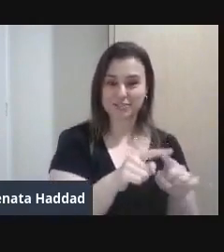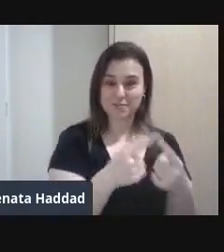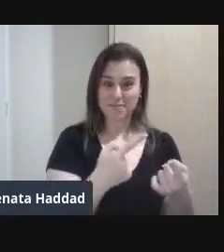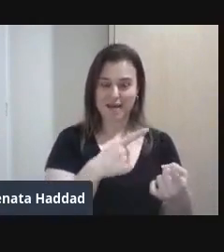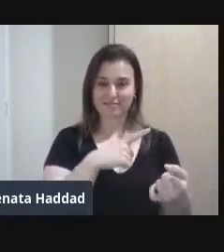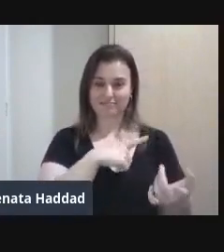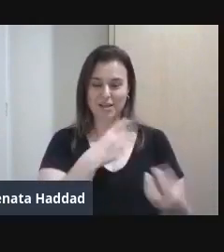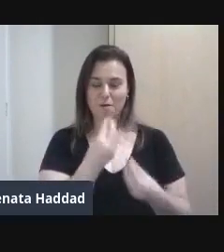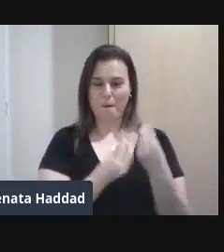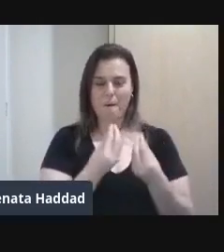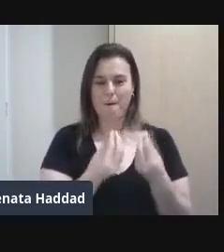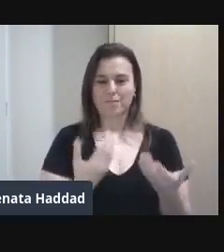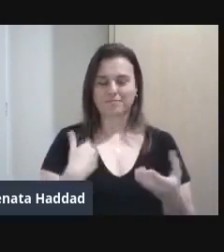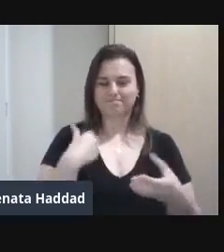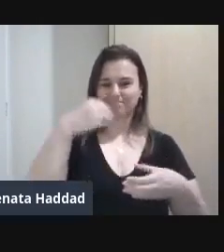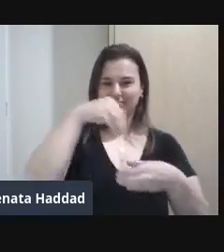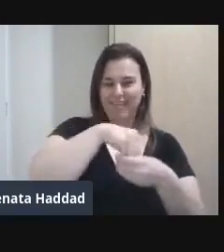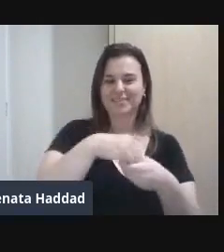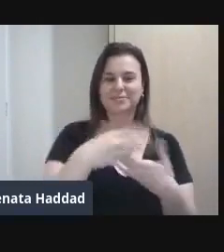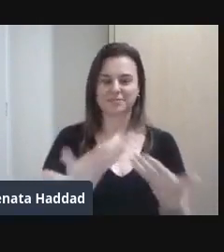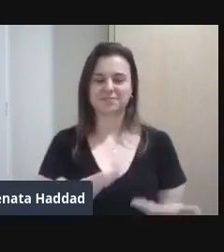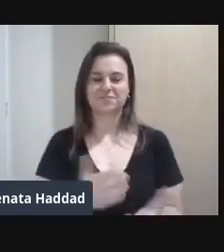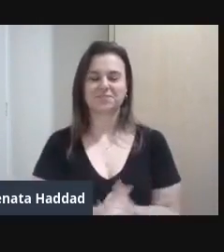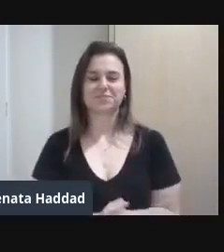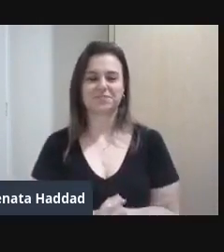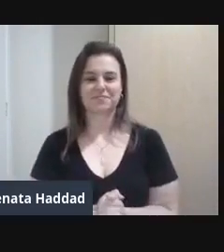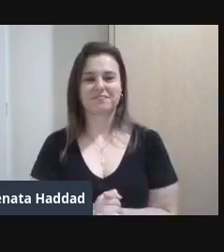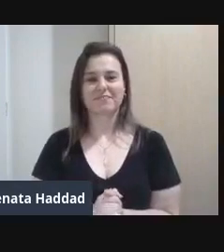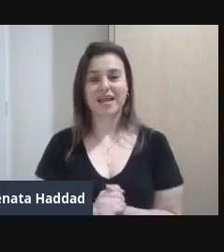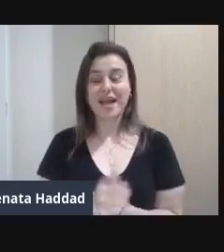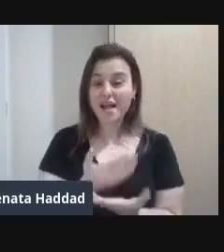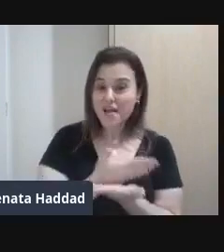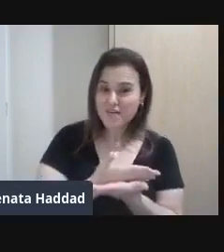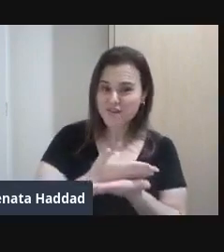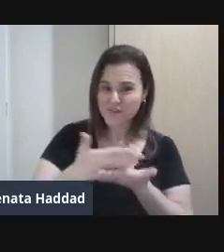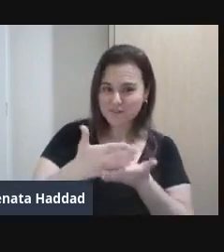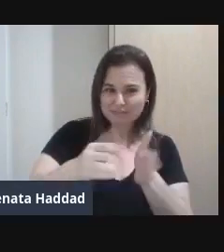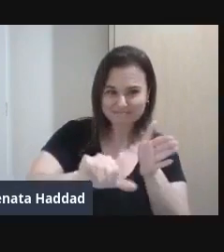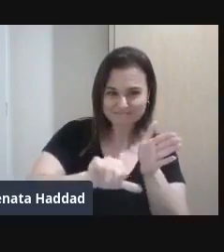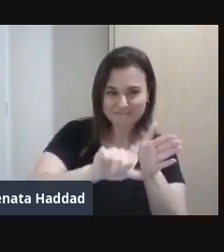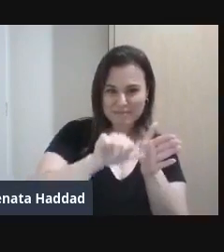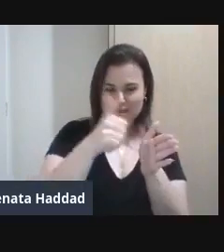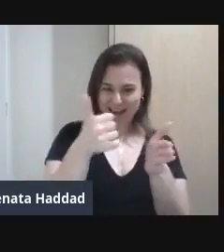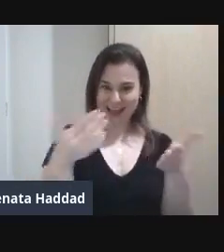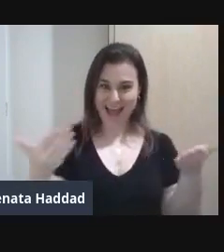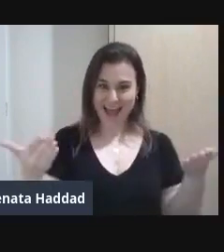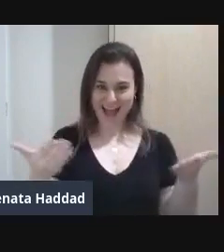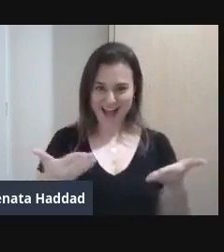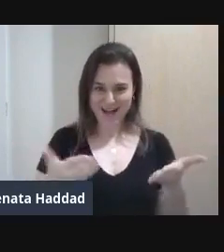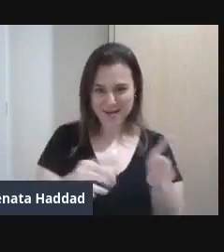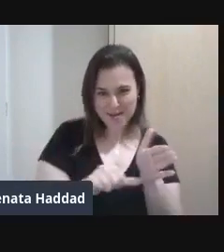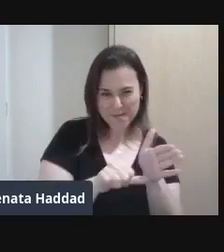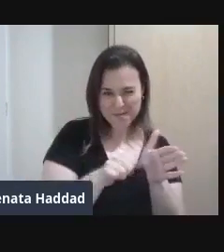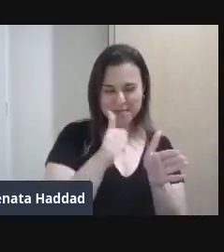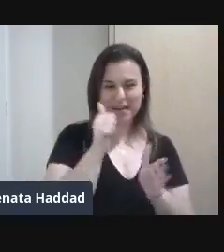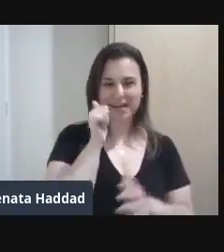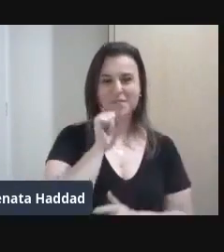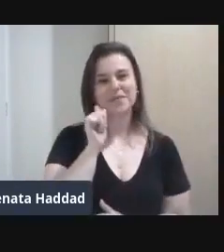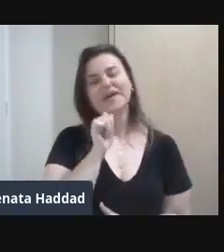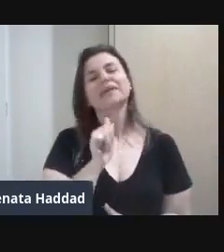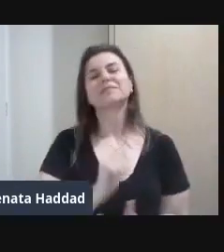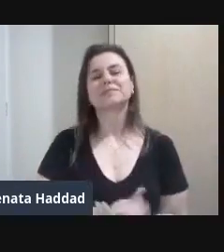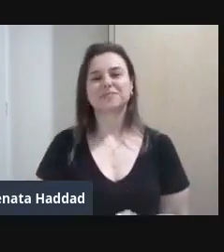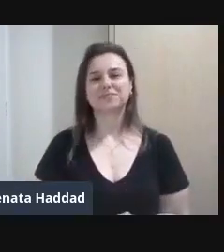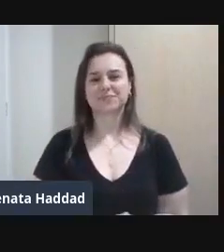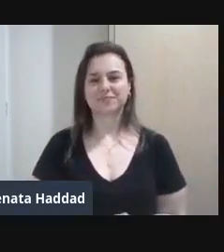nós estamos inseridos Então a gente vai começar com a primeira Vamos abrir aqui a nossa curadoria